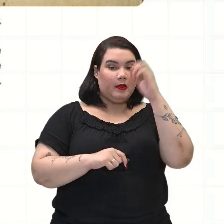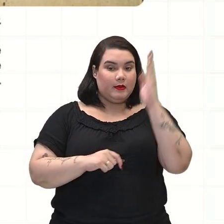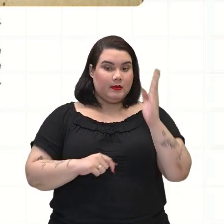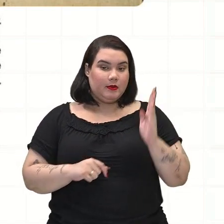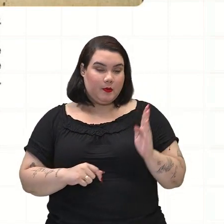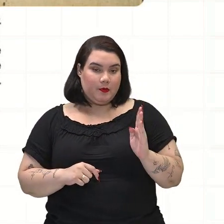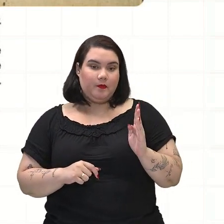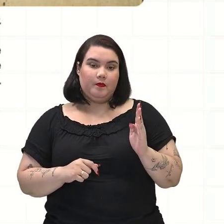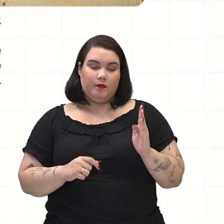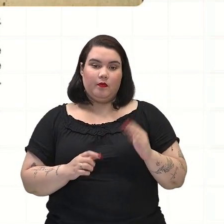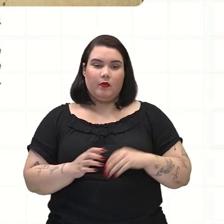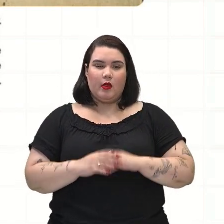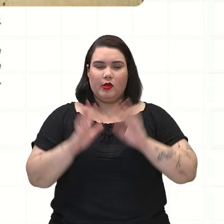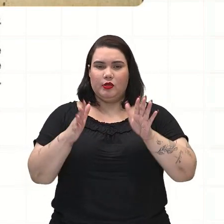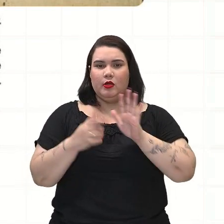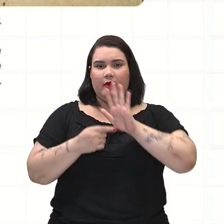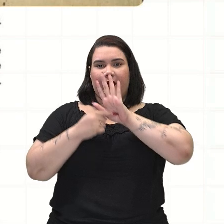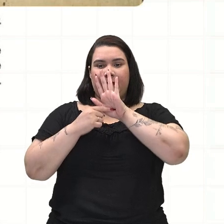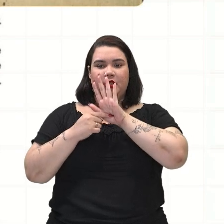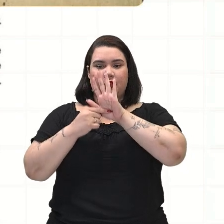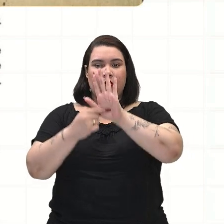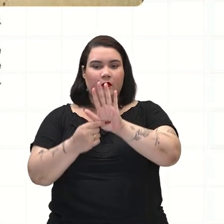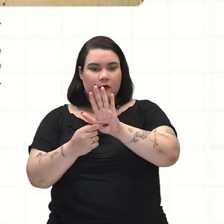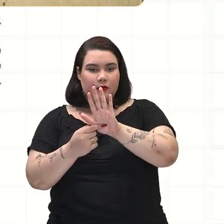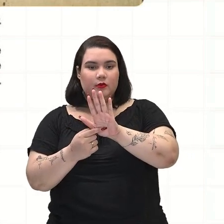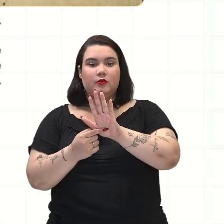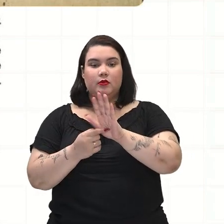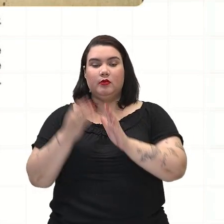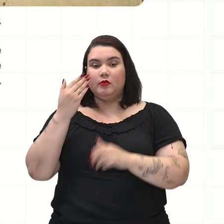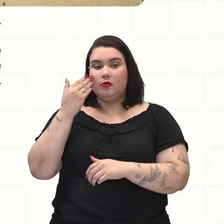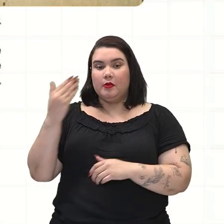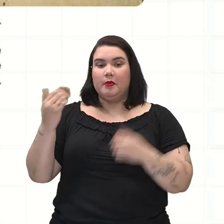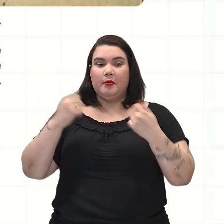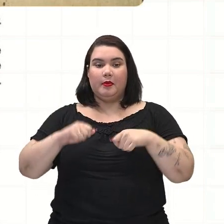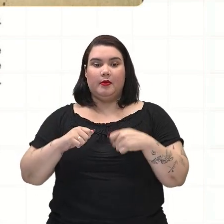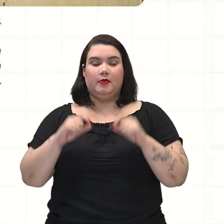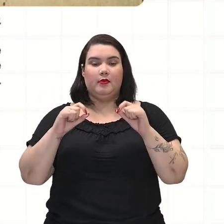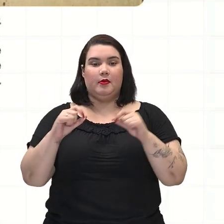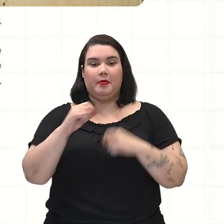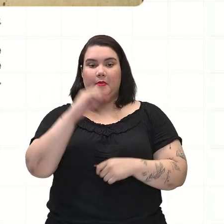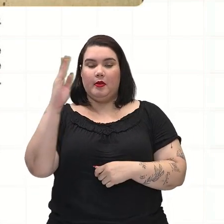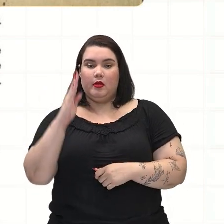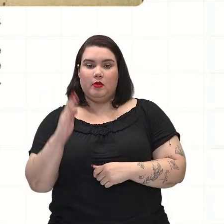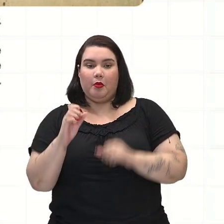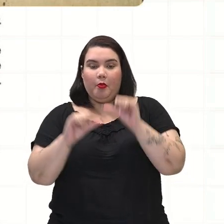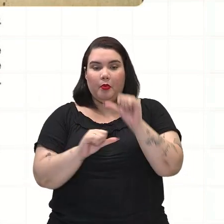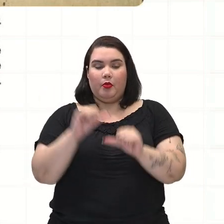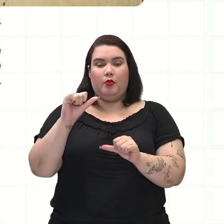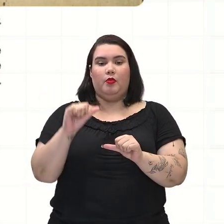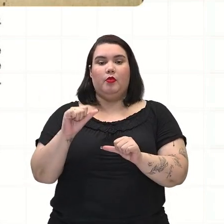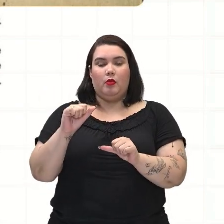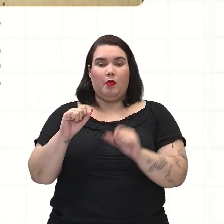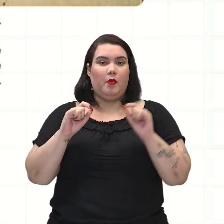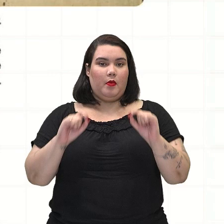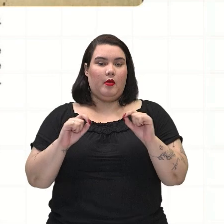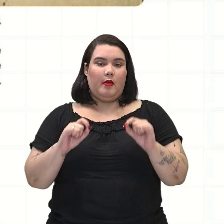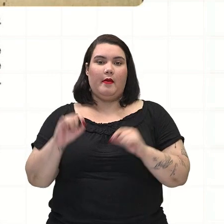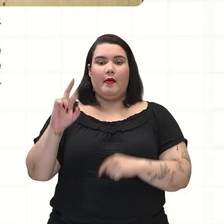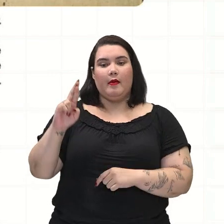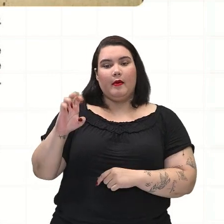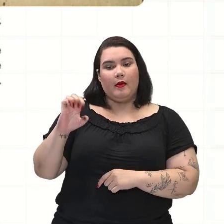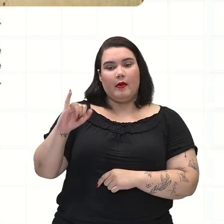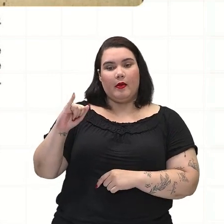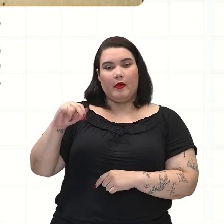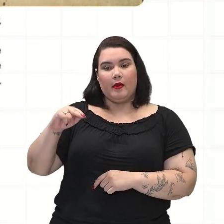agora no Brasil precisou elevar o Brasil a categoria de Reino unido de